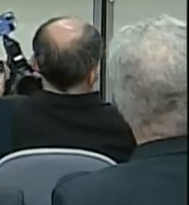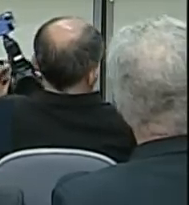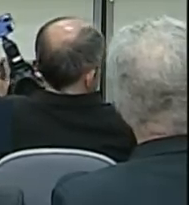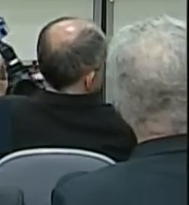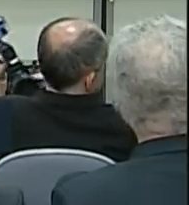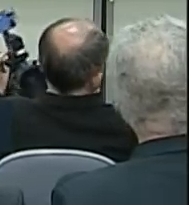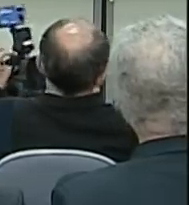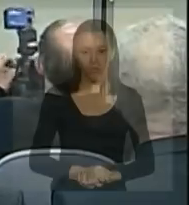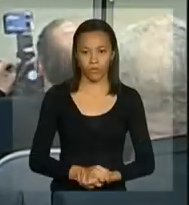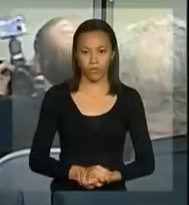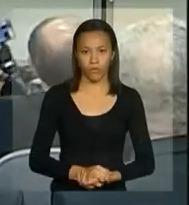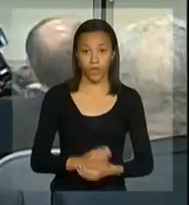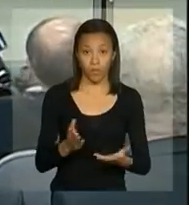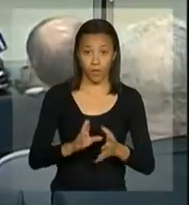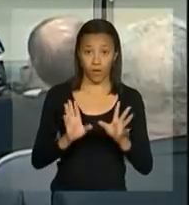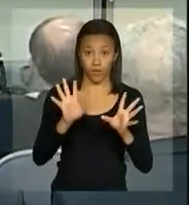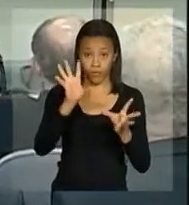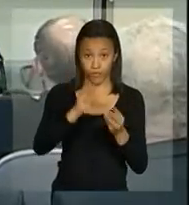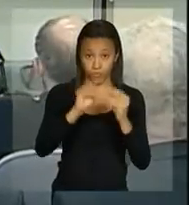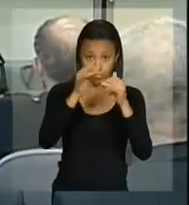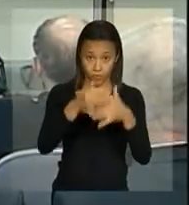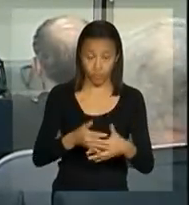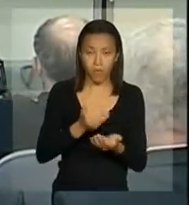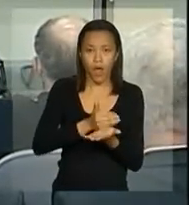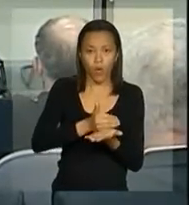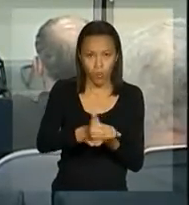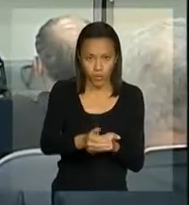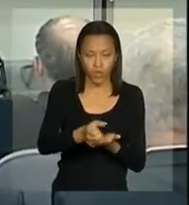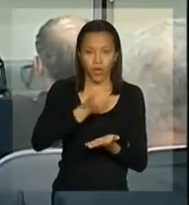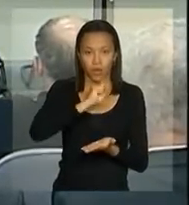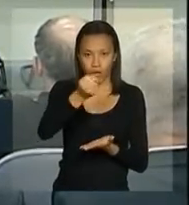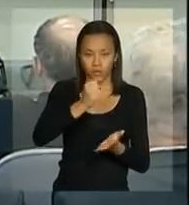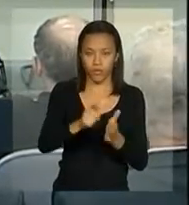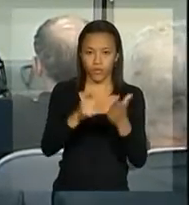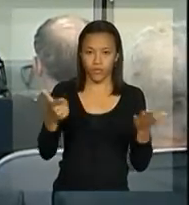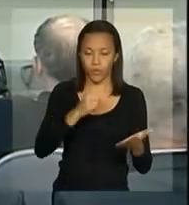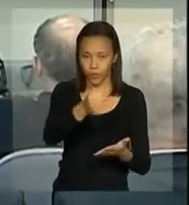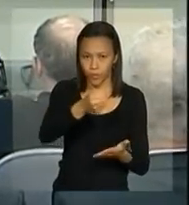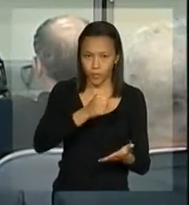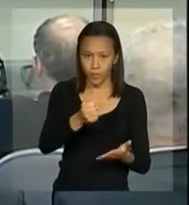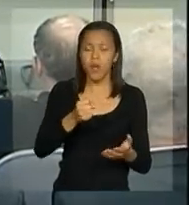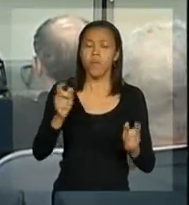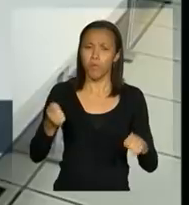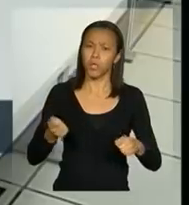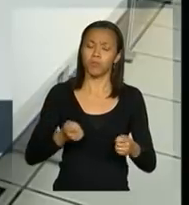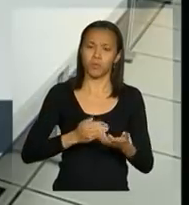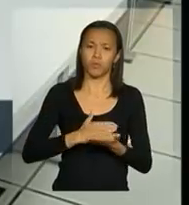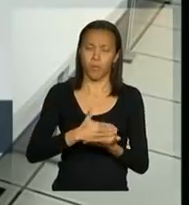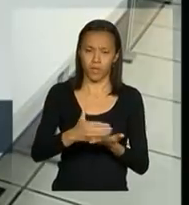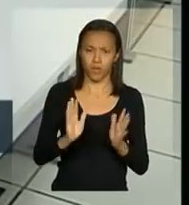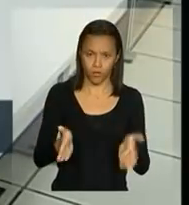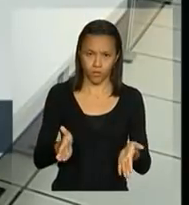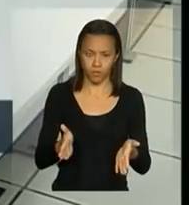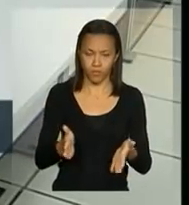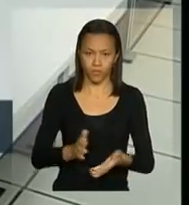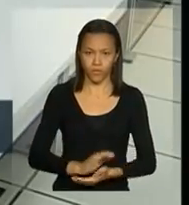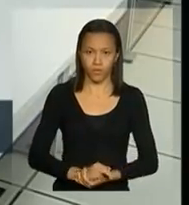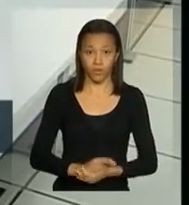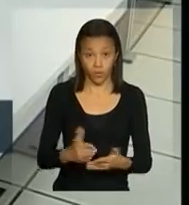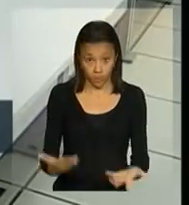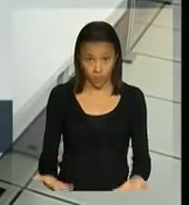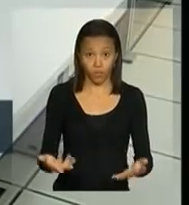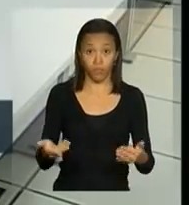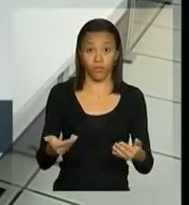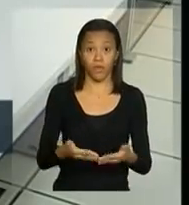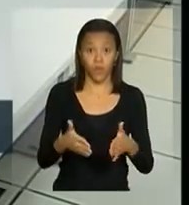Para as suas considerações finais e início da entrevista coletiva, já podemos dar início direto à entrevista coletiva, ministro? Então, a